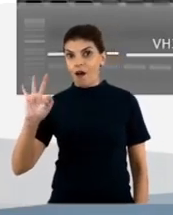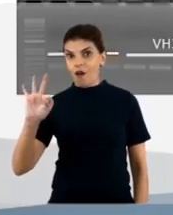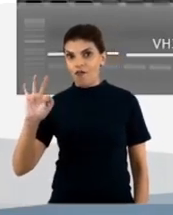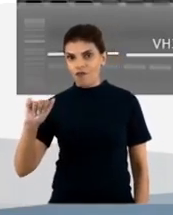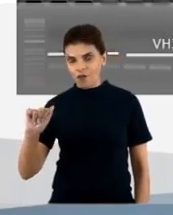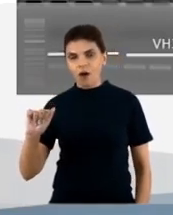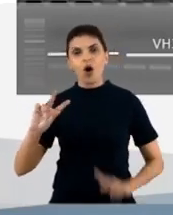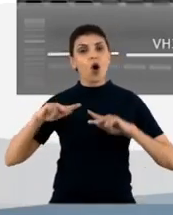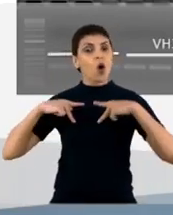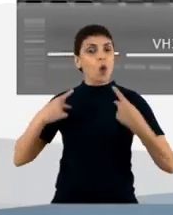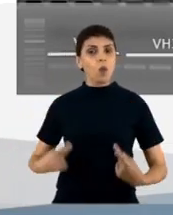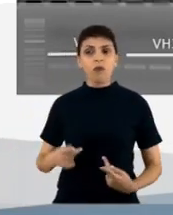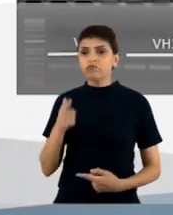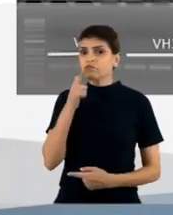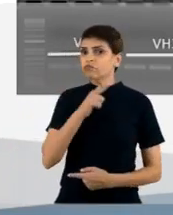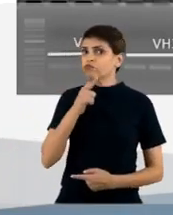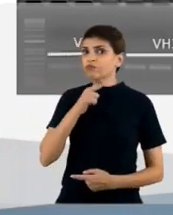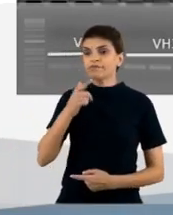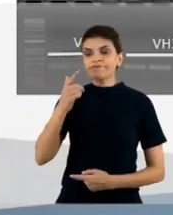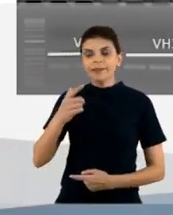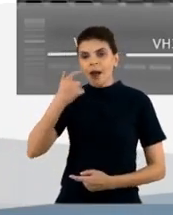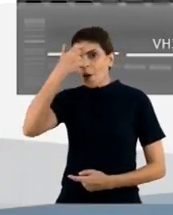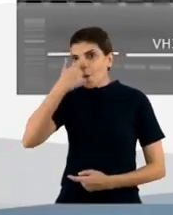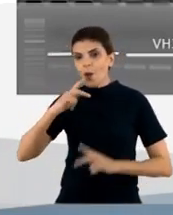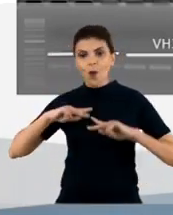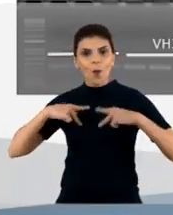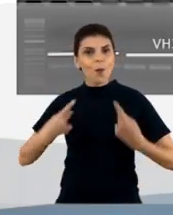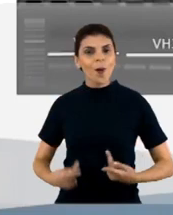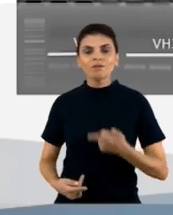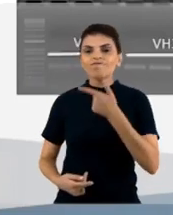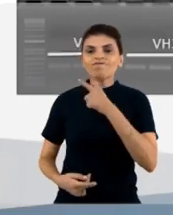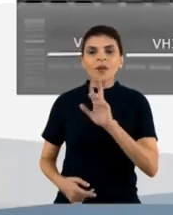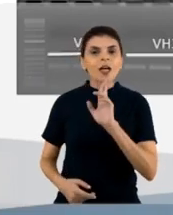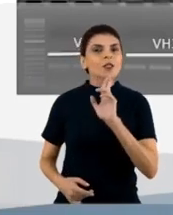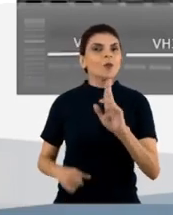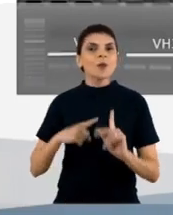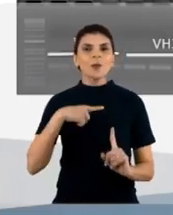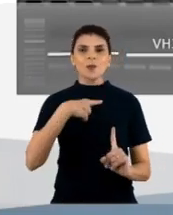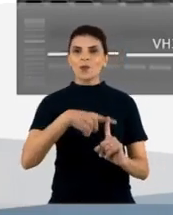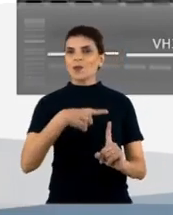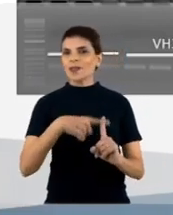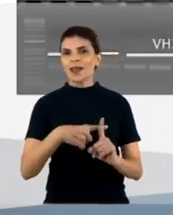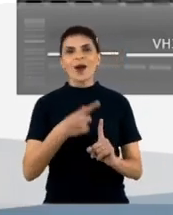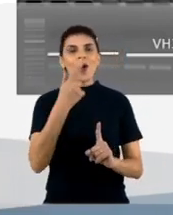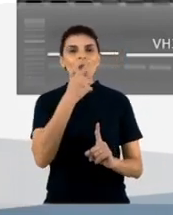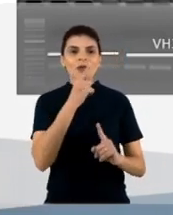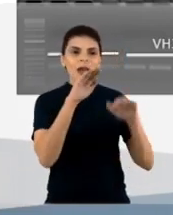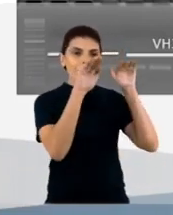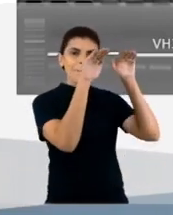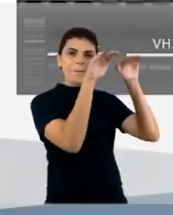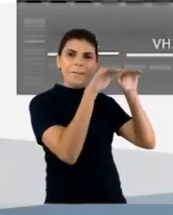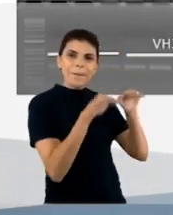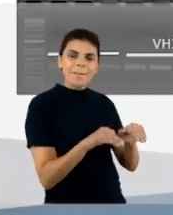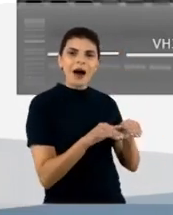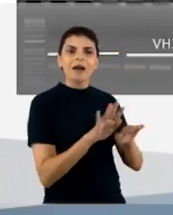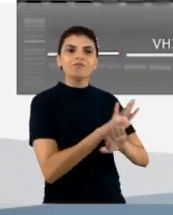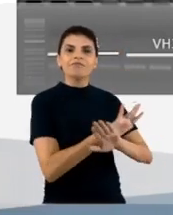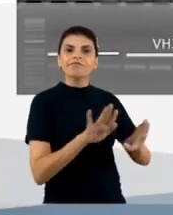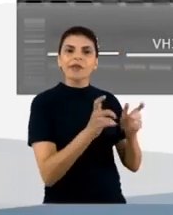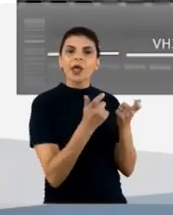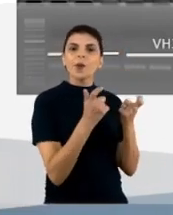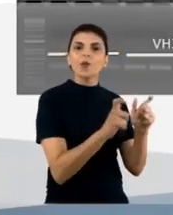geral, as pessoas não respondem contra o TNS. Nós não temos como ter uma biblioteca imune para